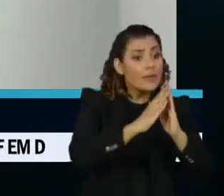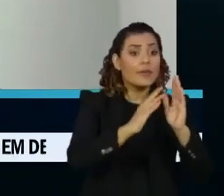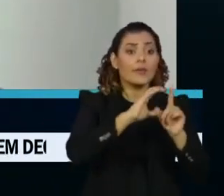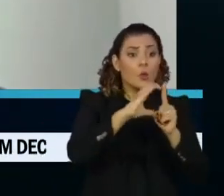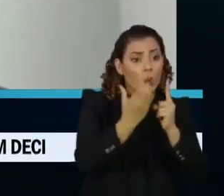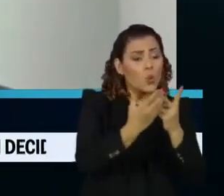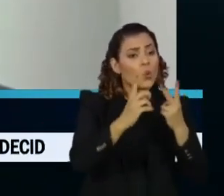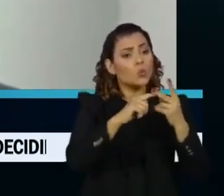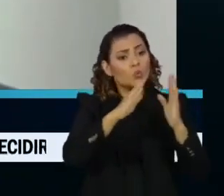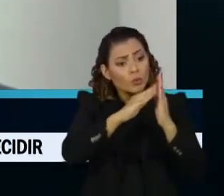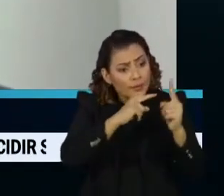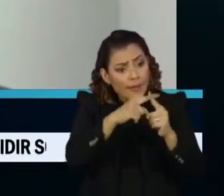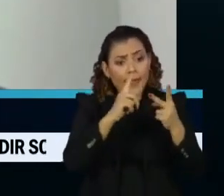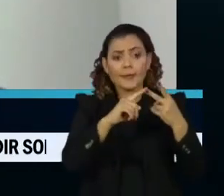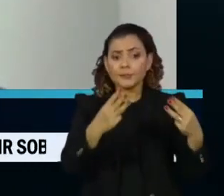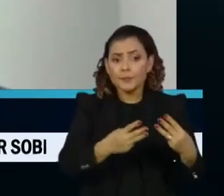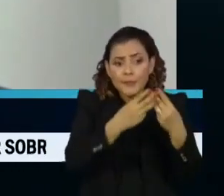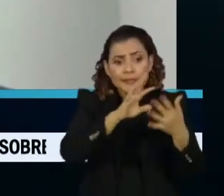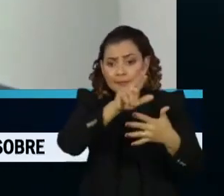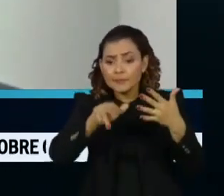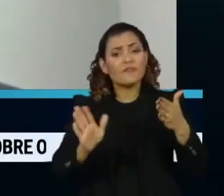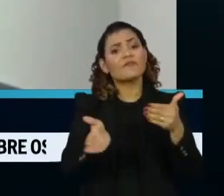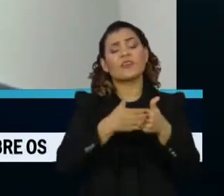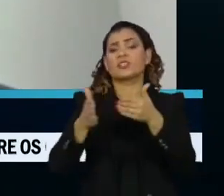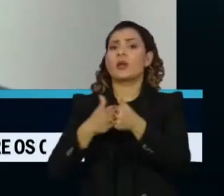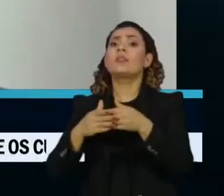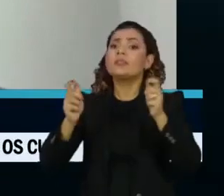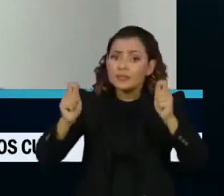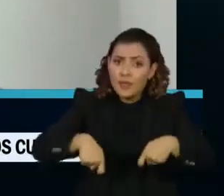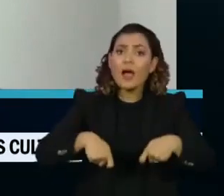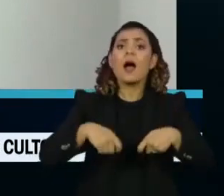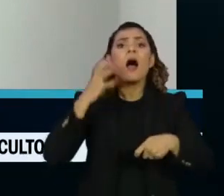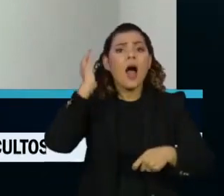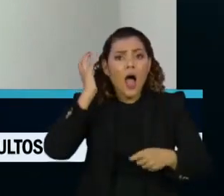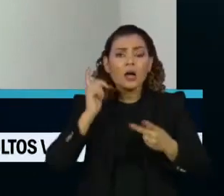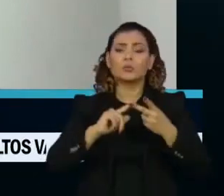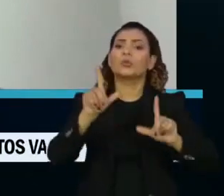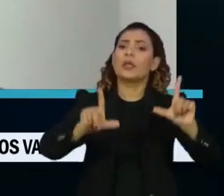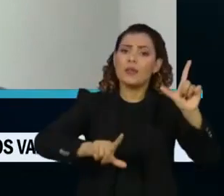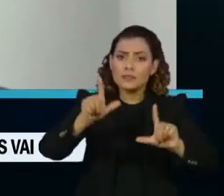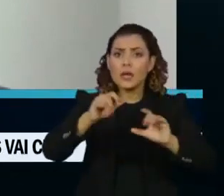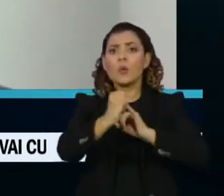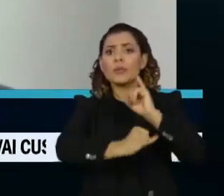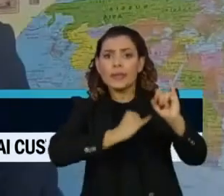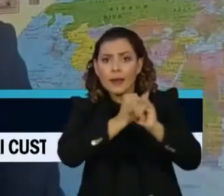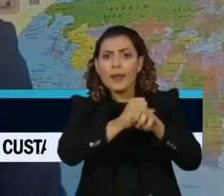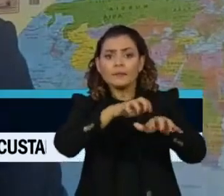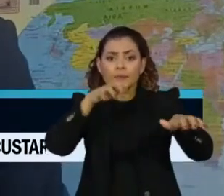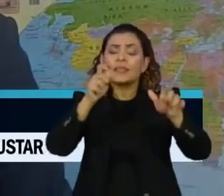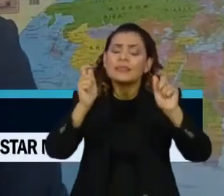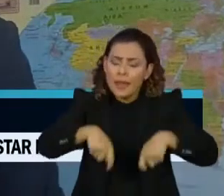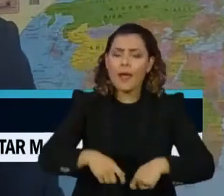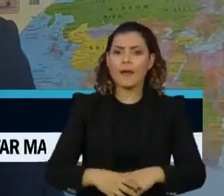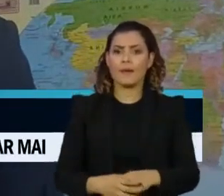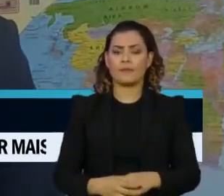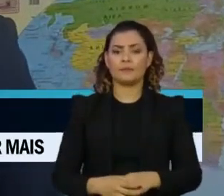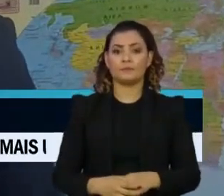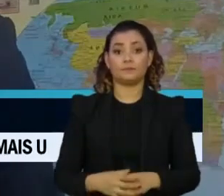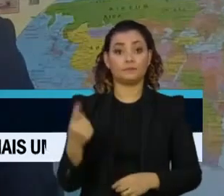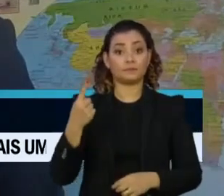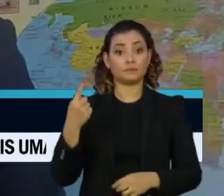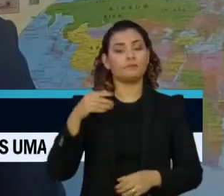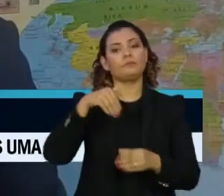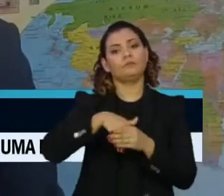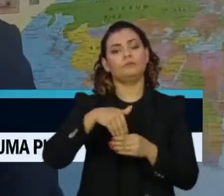plenamente possível a realização de cultos por meio de rádio, de televisão e de internet. Primeiro a votar, o